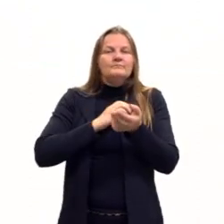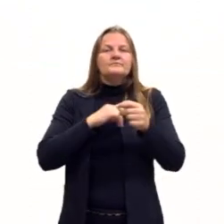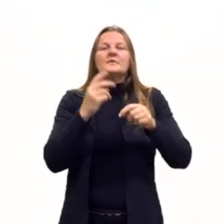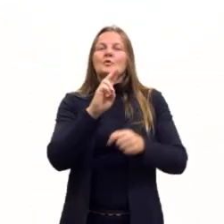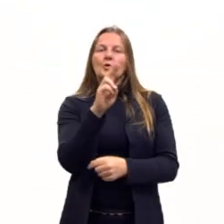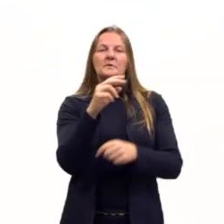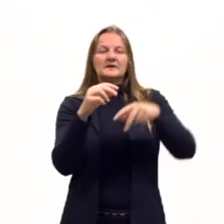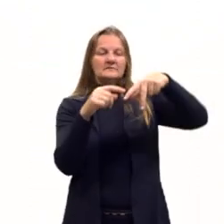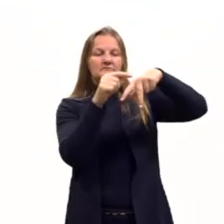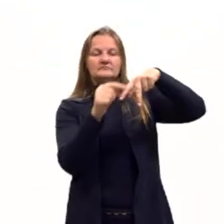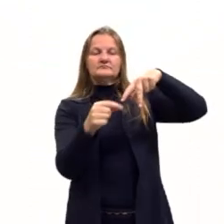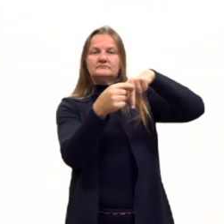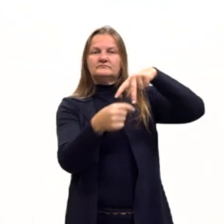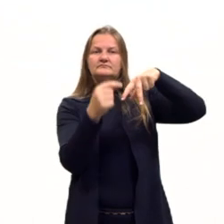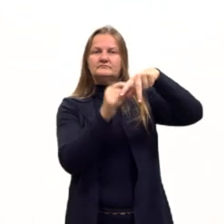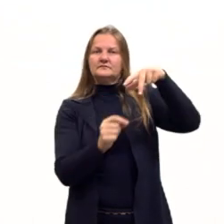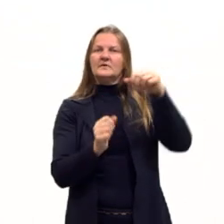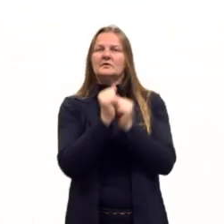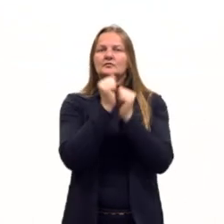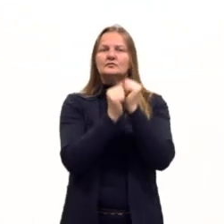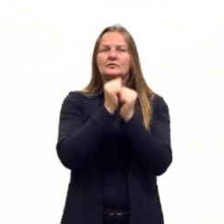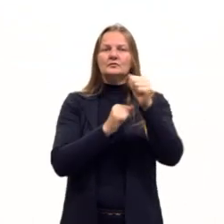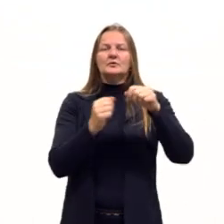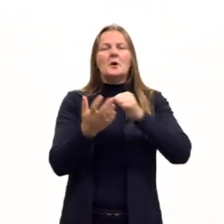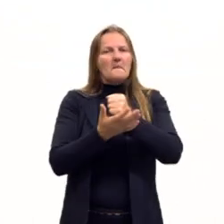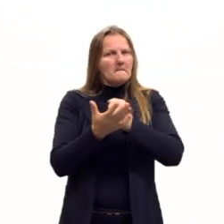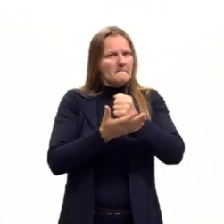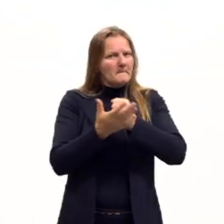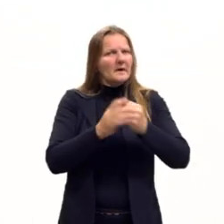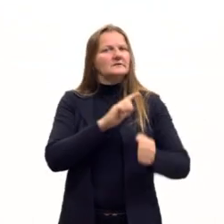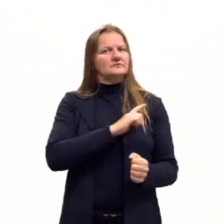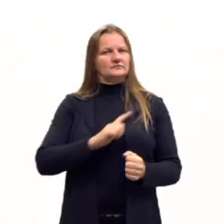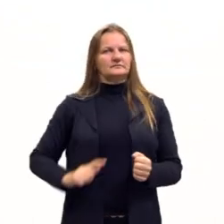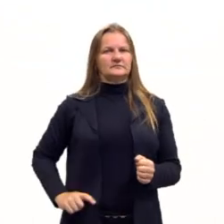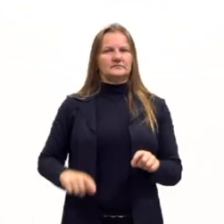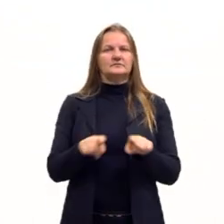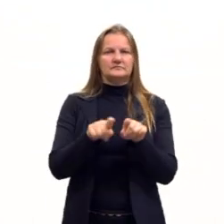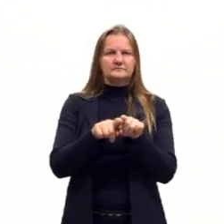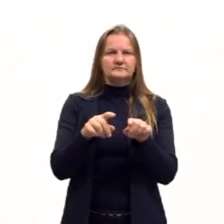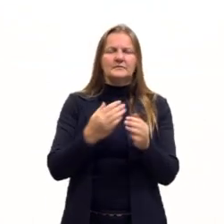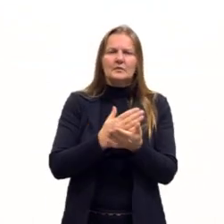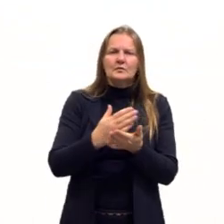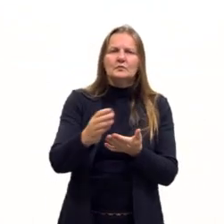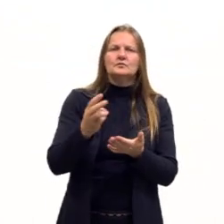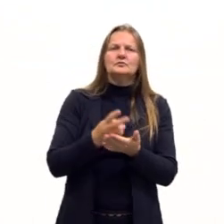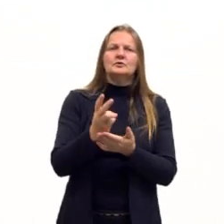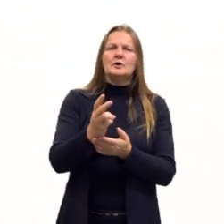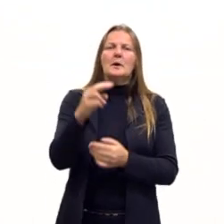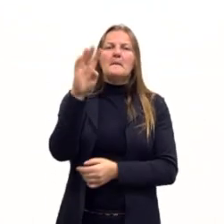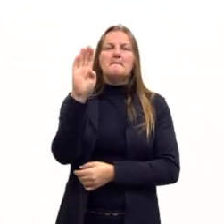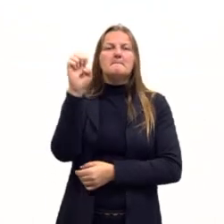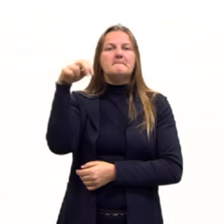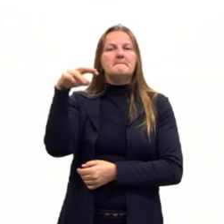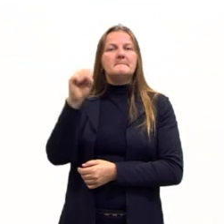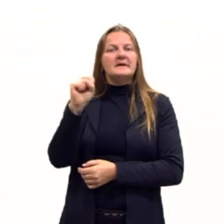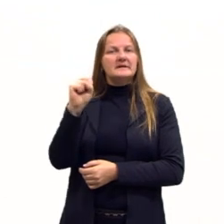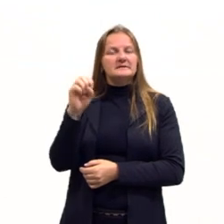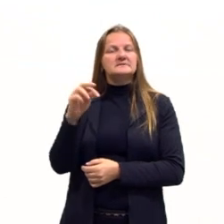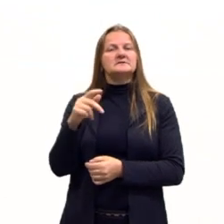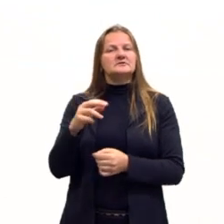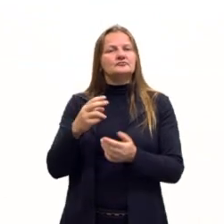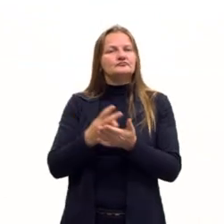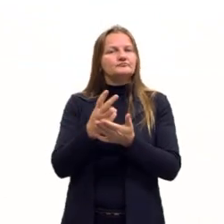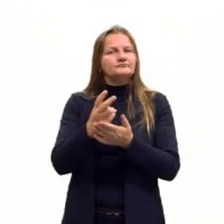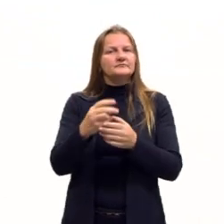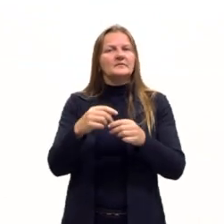que é esse tripé industrial? A indústria de base continua com o governo, certo? Os bens de consumos duráveis